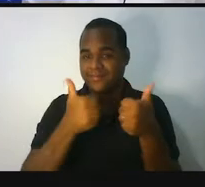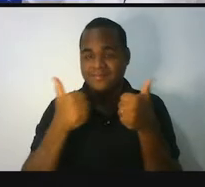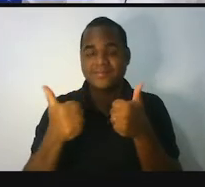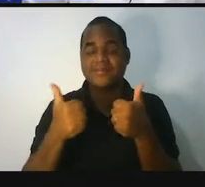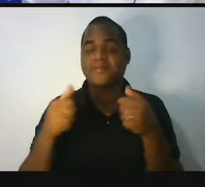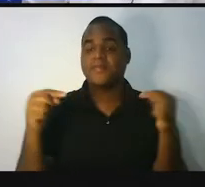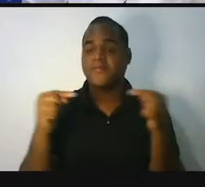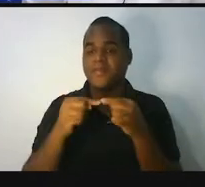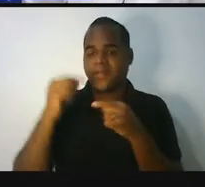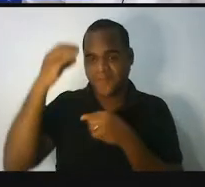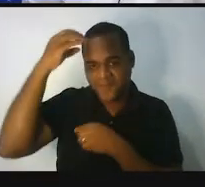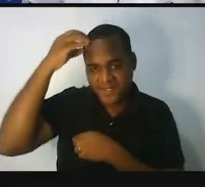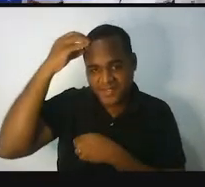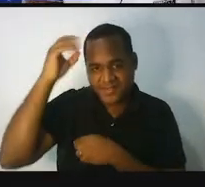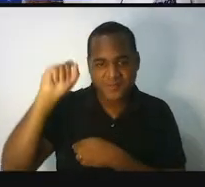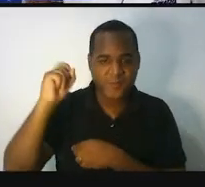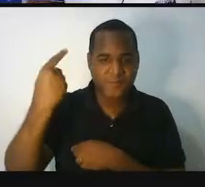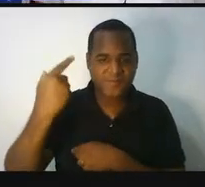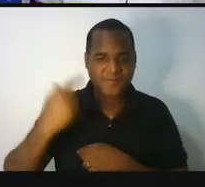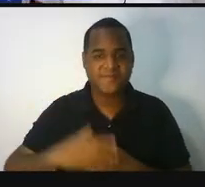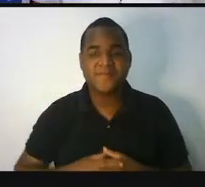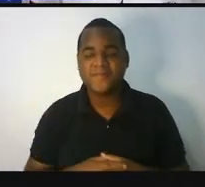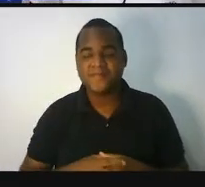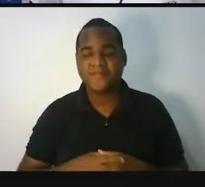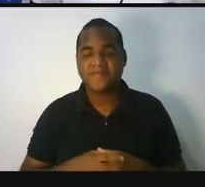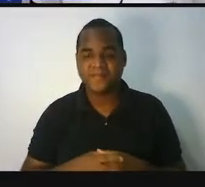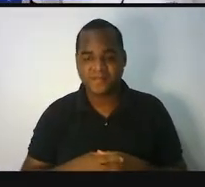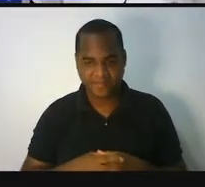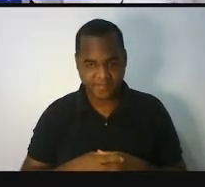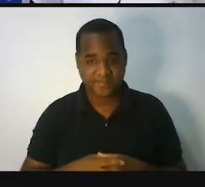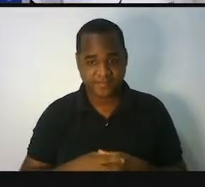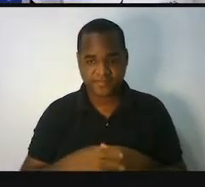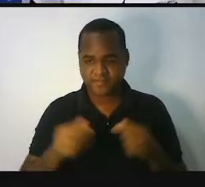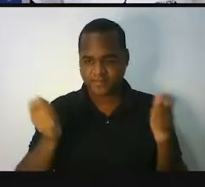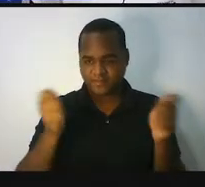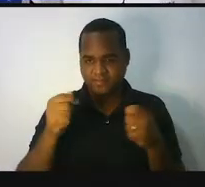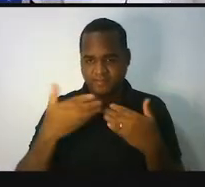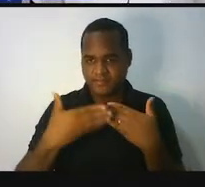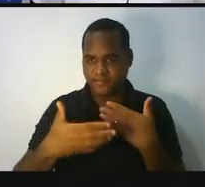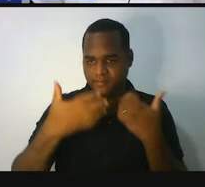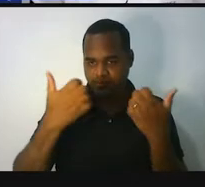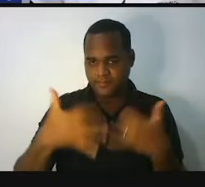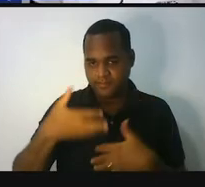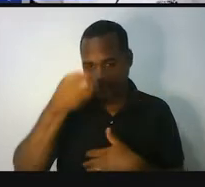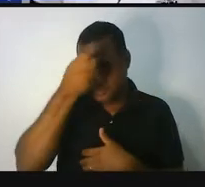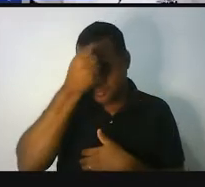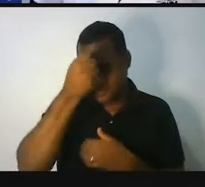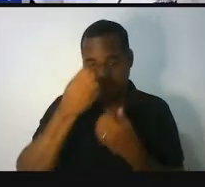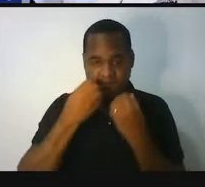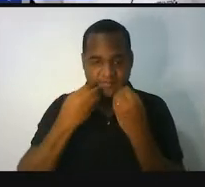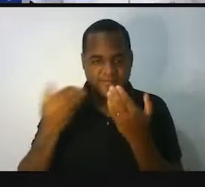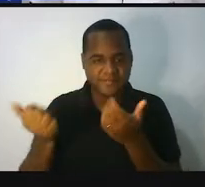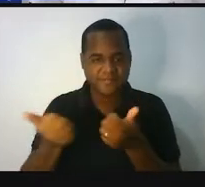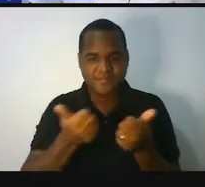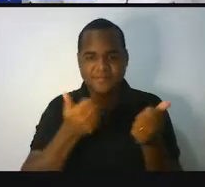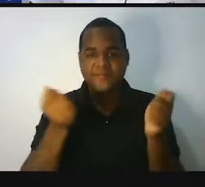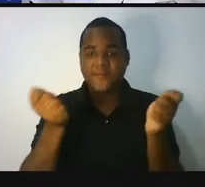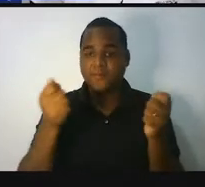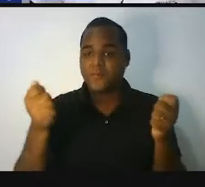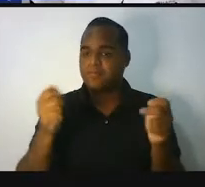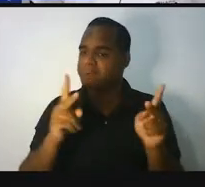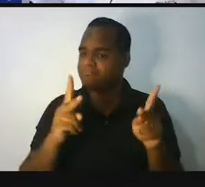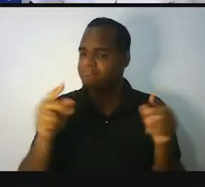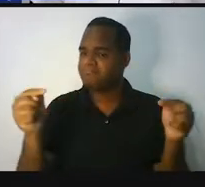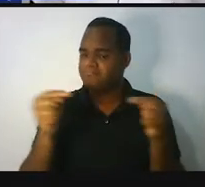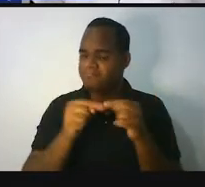princesa do sertão. O que nós vamos aprender nessa aula? Bom, a gente ainda vai continuar